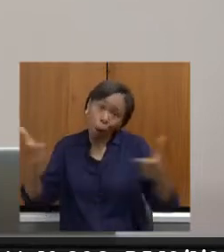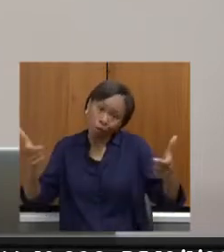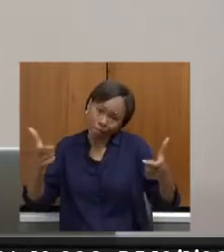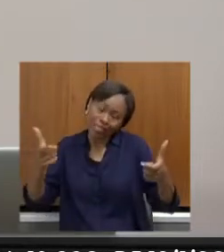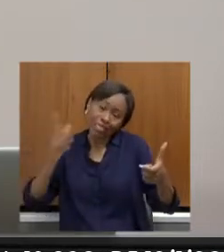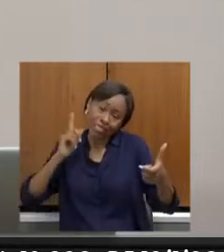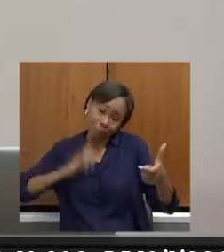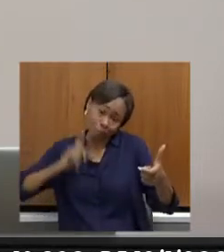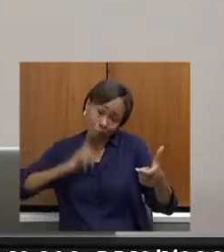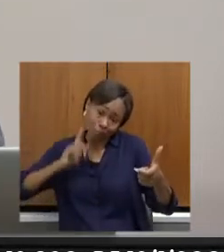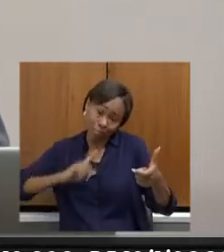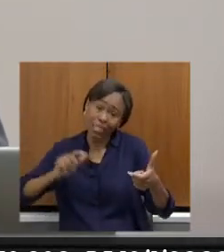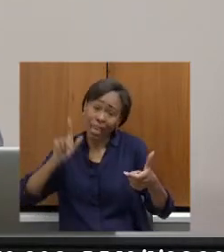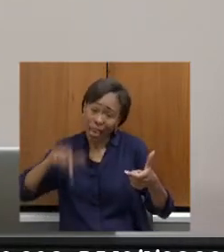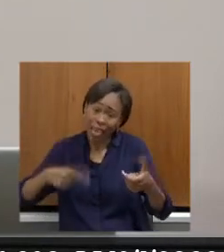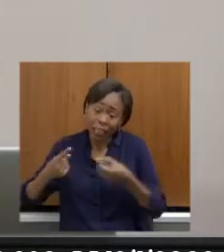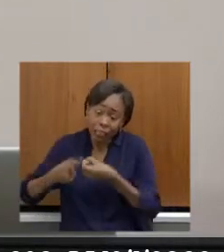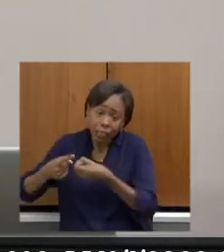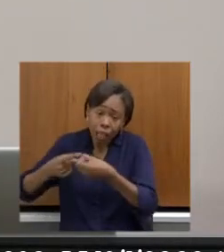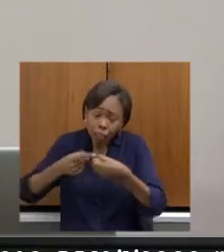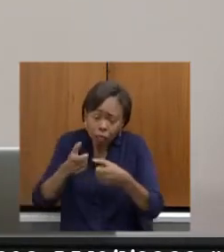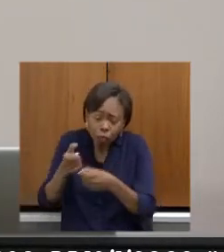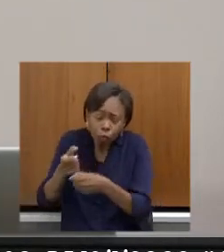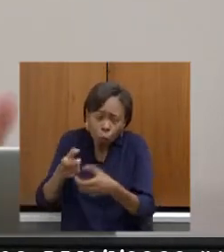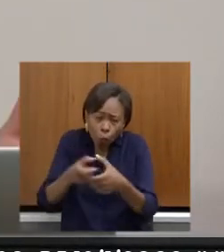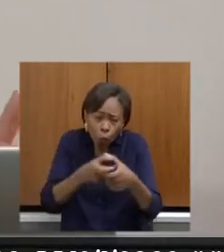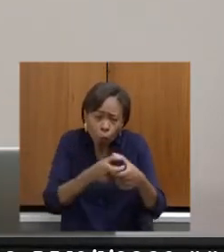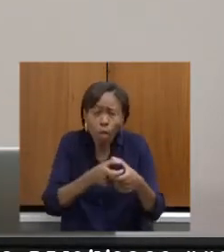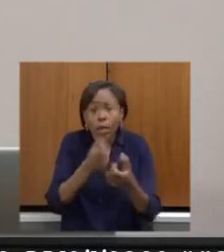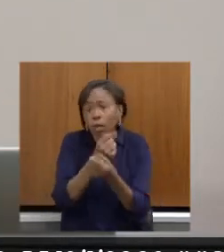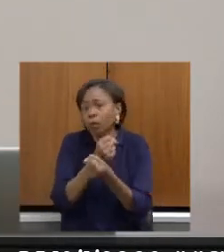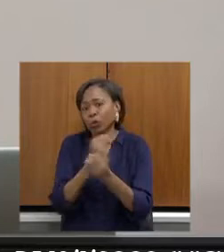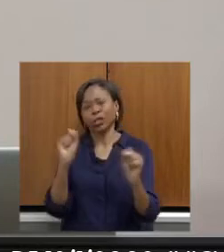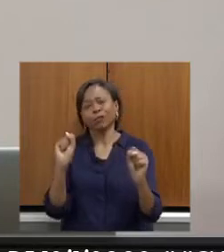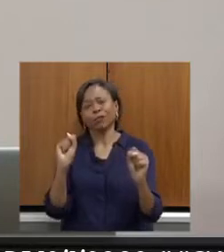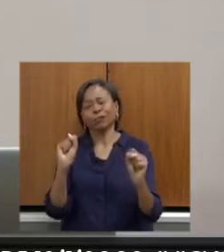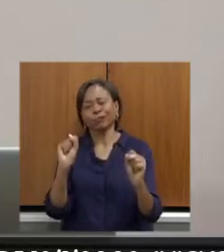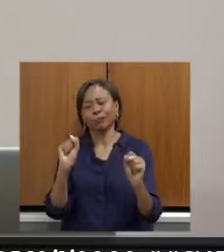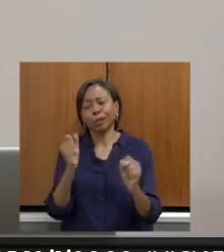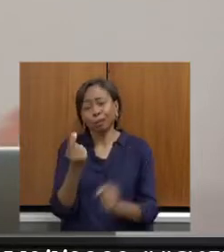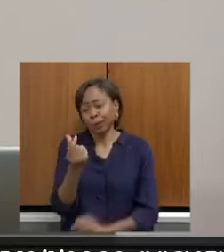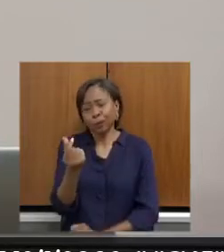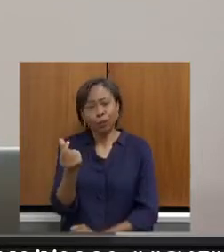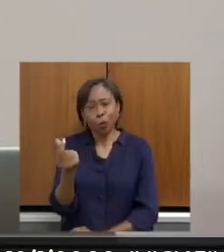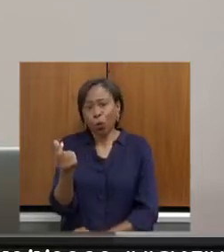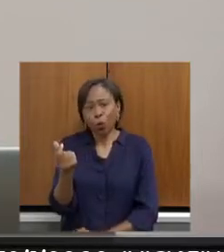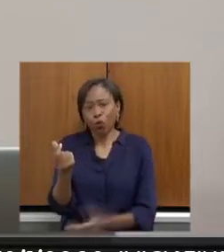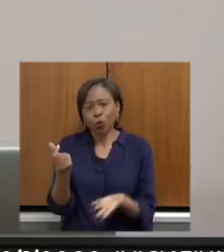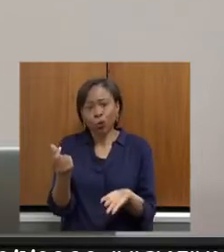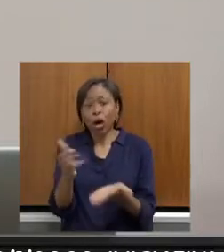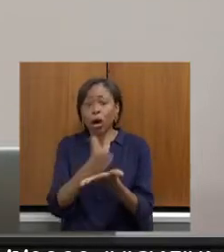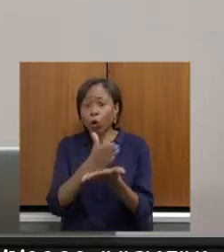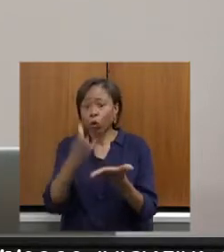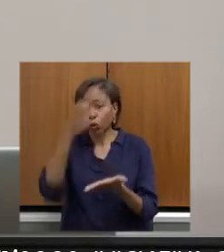é realmente difícil e se torna quase impossível. Até pelo custo. Porque tem município que vai pagar